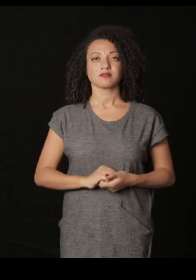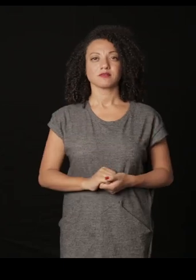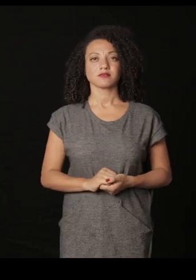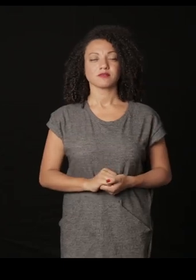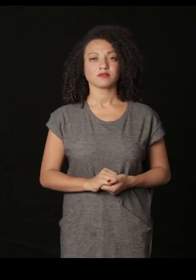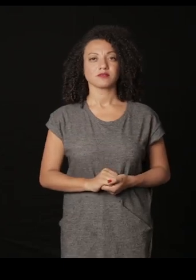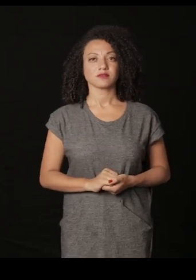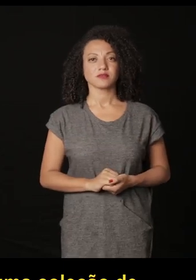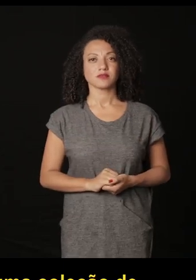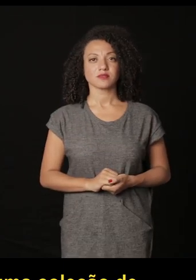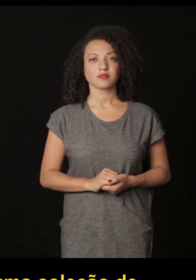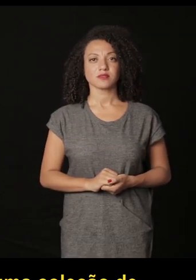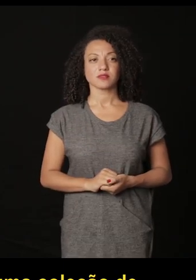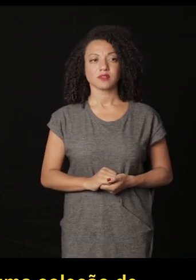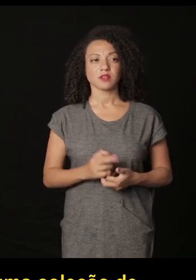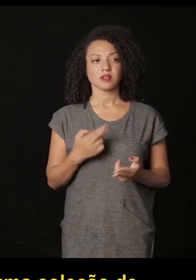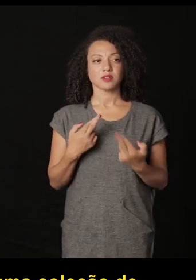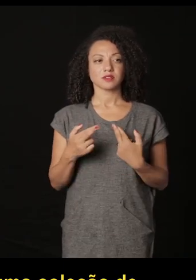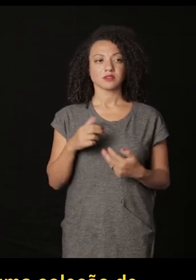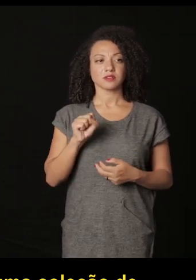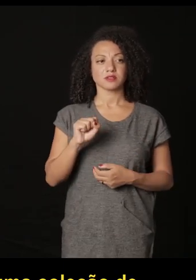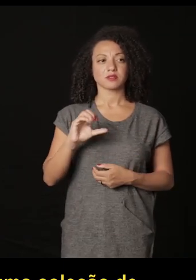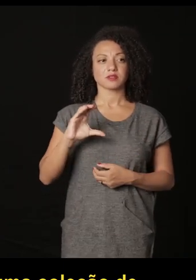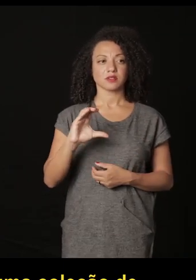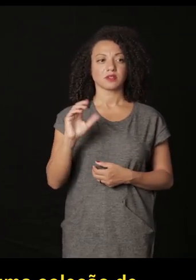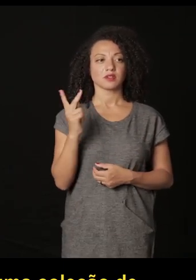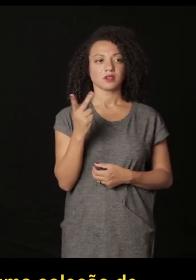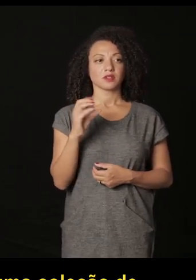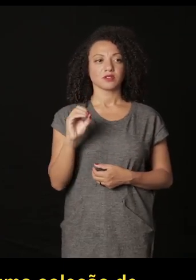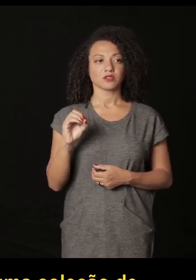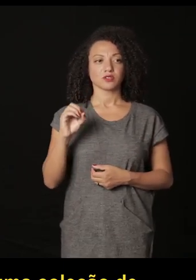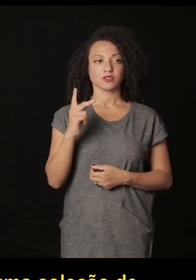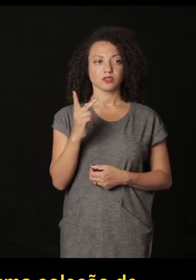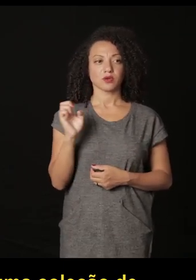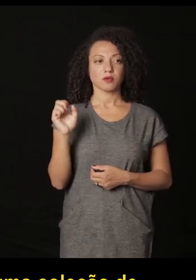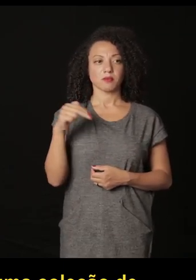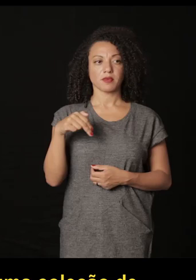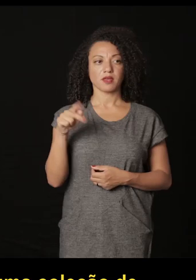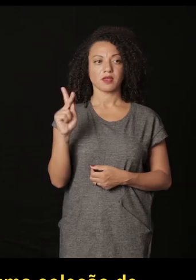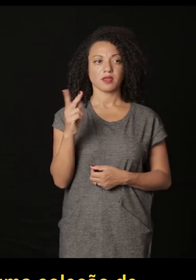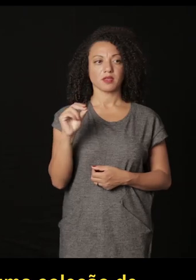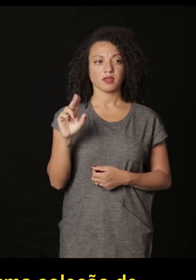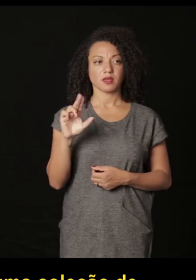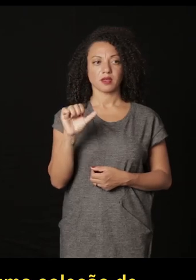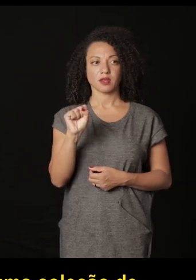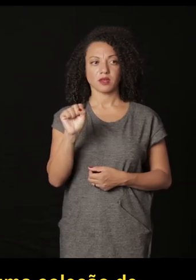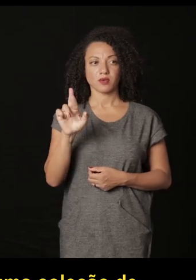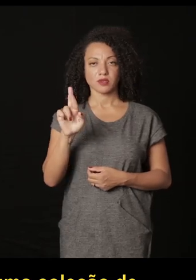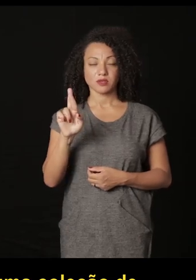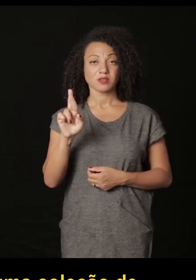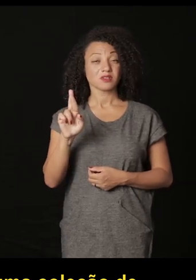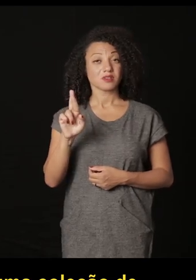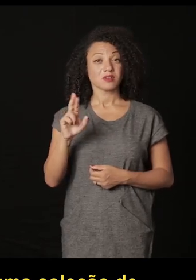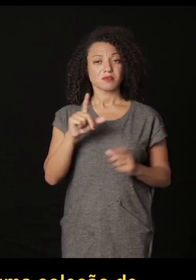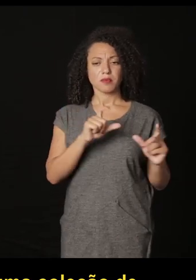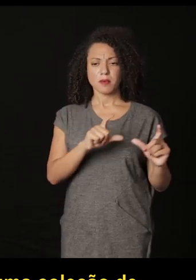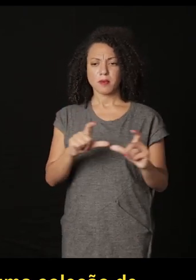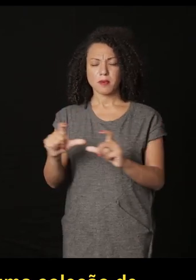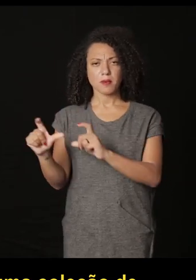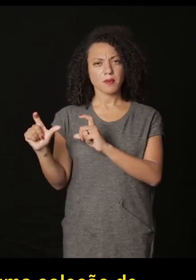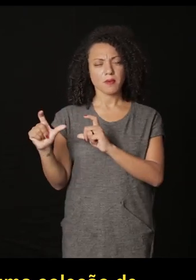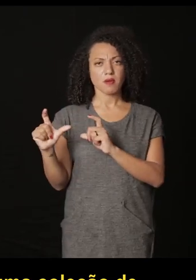relação a Schopenhauer que é uma coleção de 20 mil fotografias que